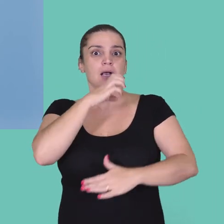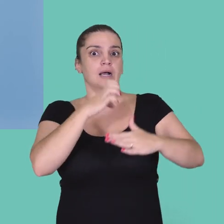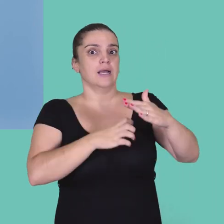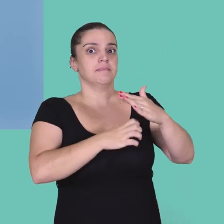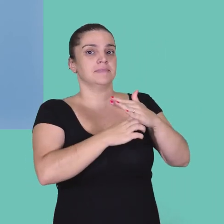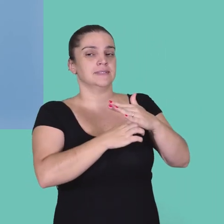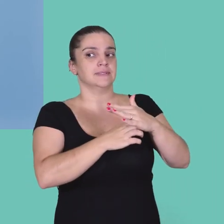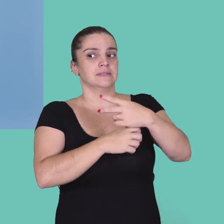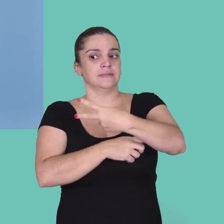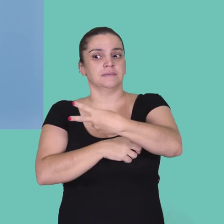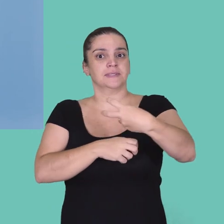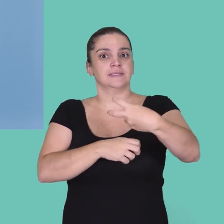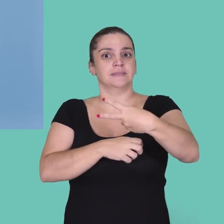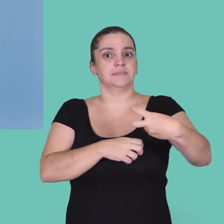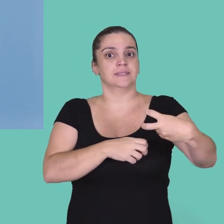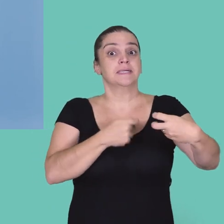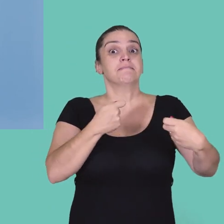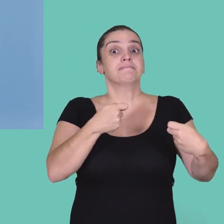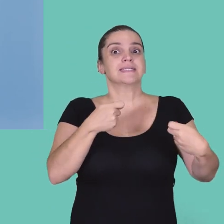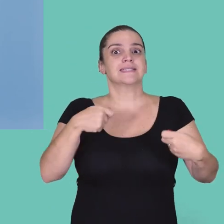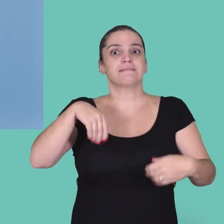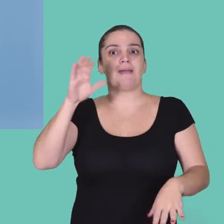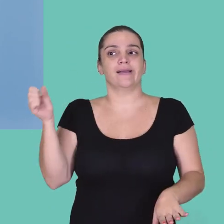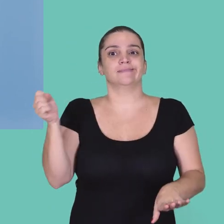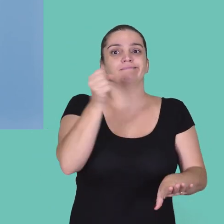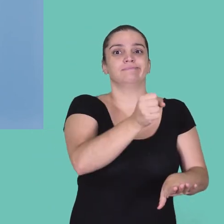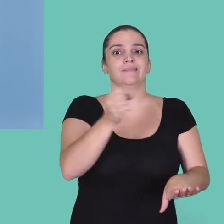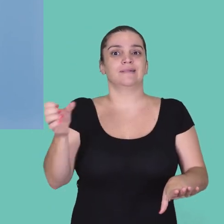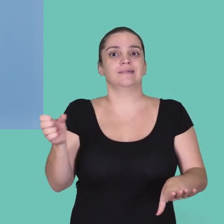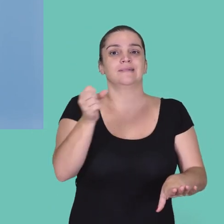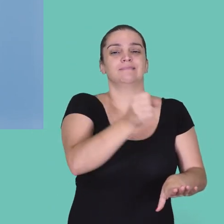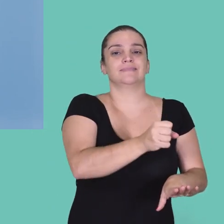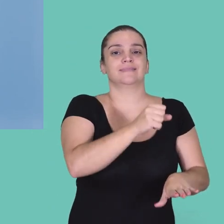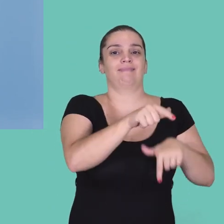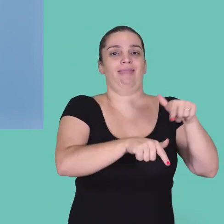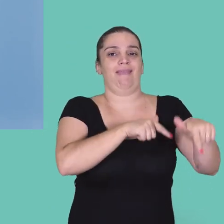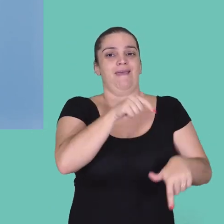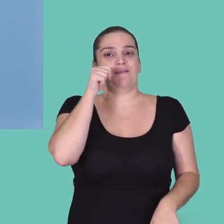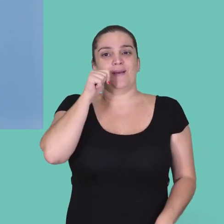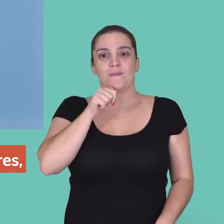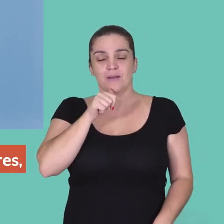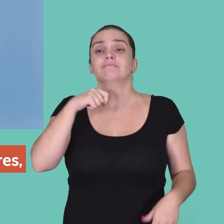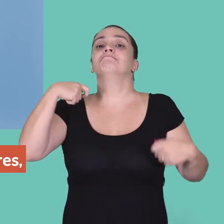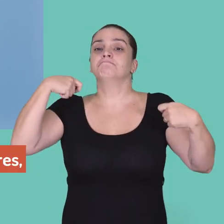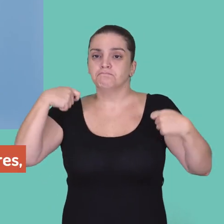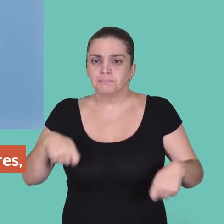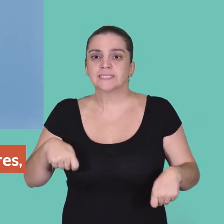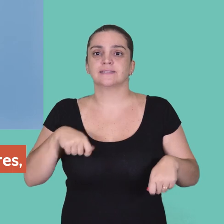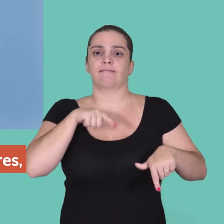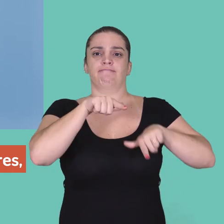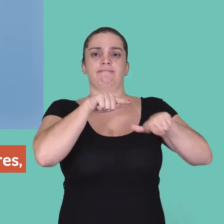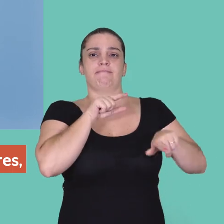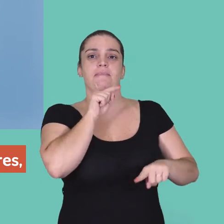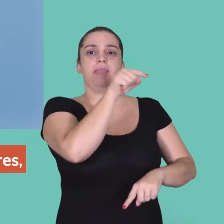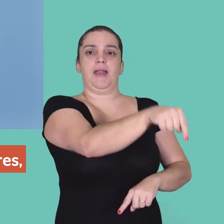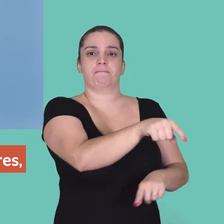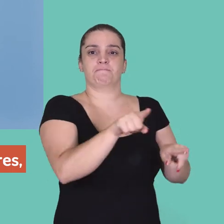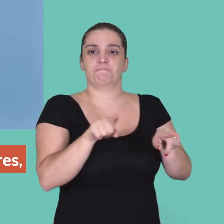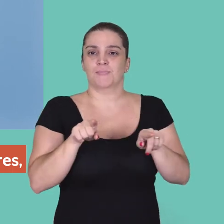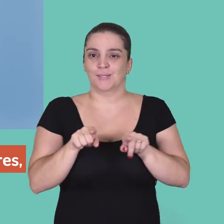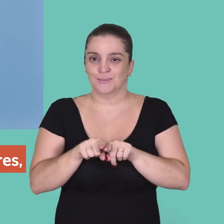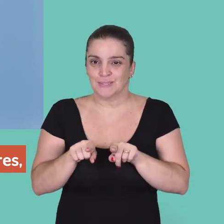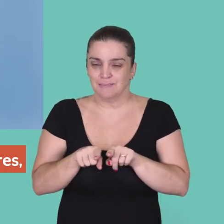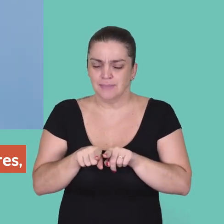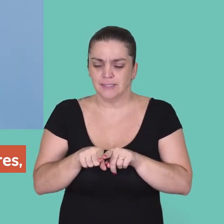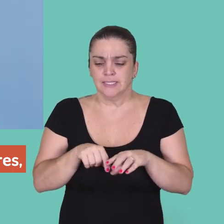as empresas já reconhecem que precisam de mais diversidade, precisam mais de mulheres. Então, a gente tem que formar essas mulheres para colocar no